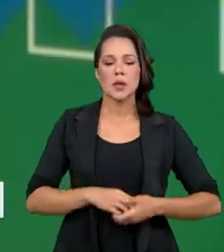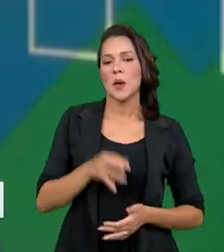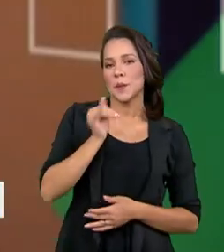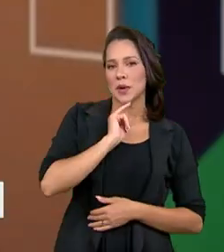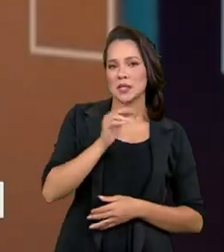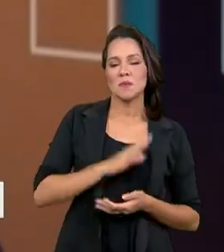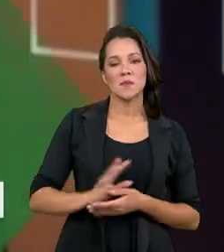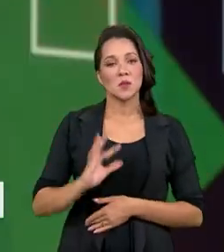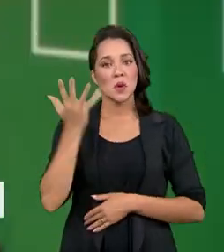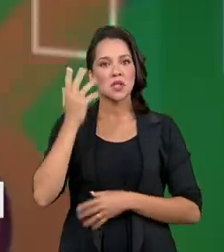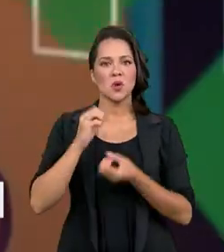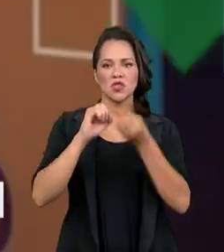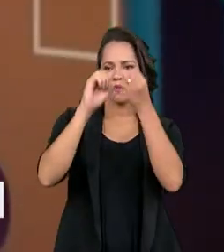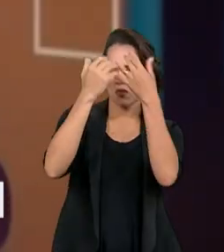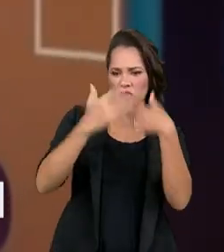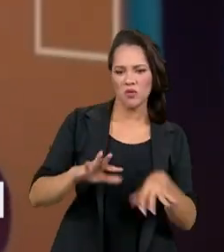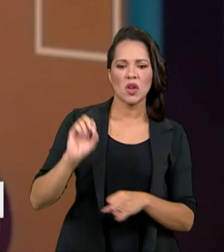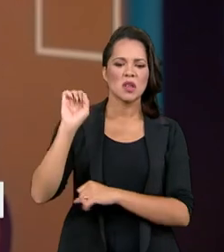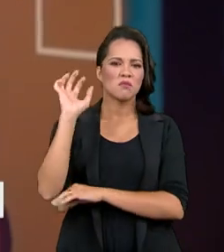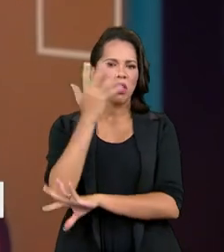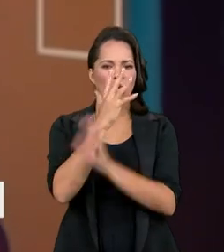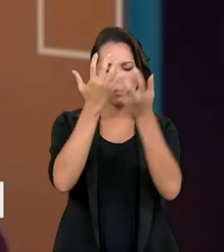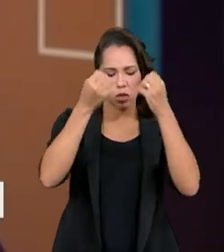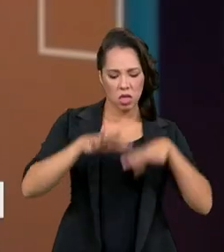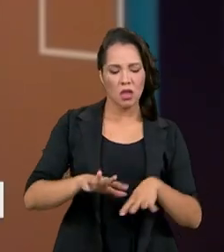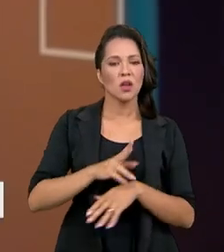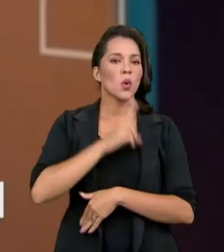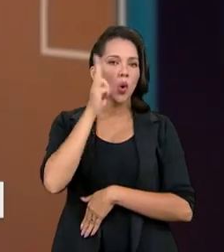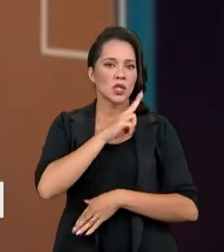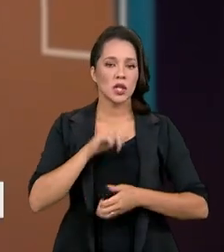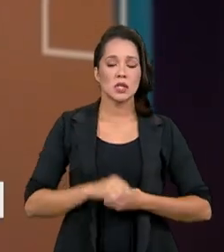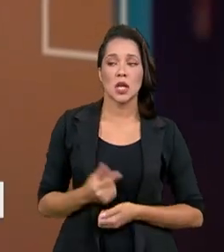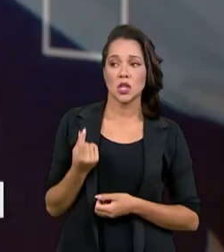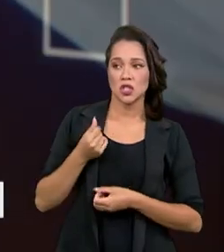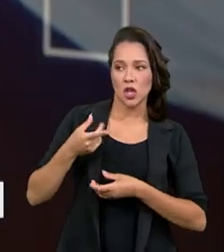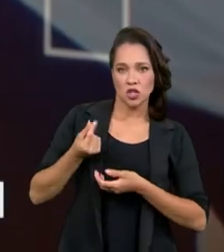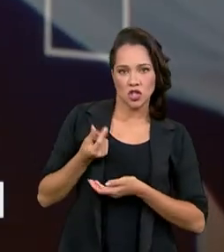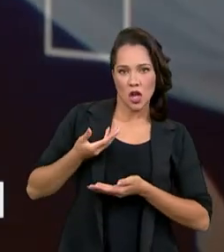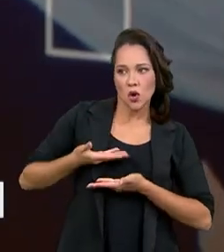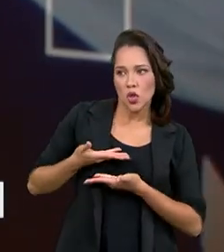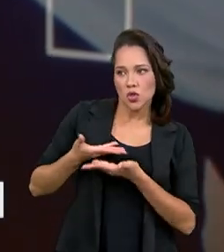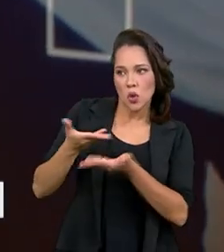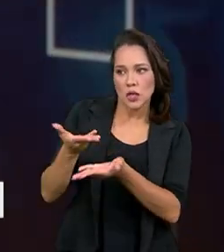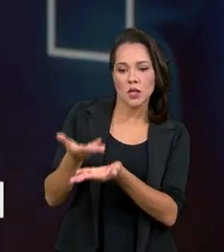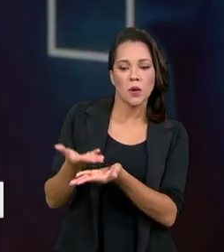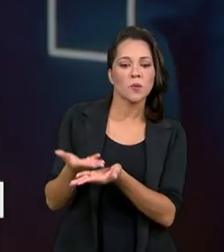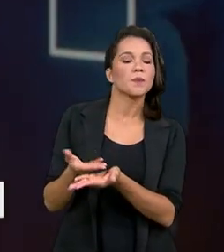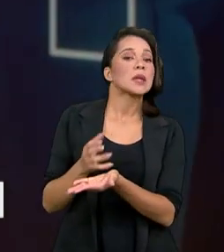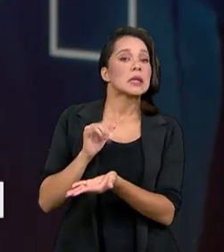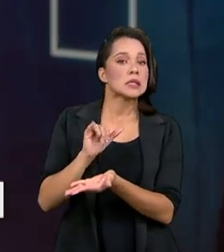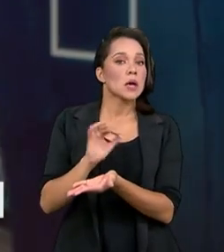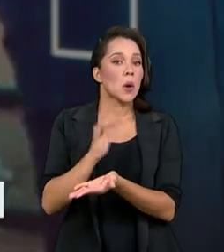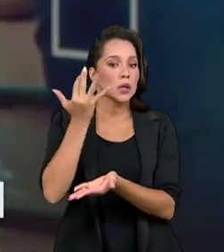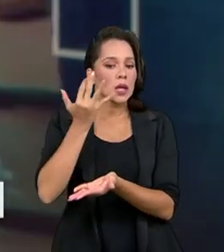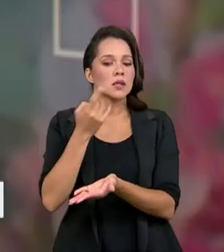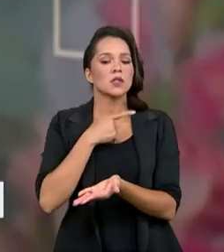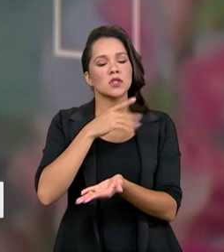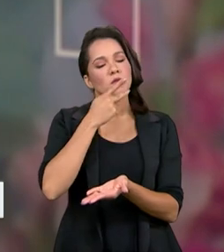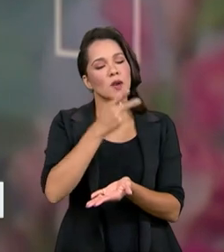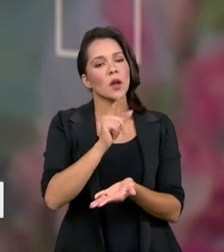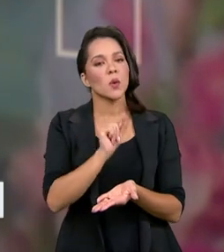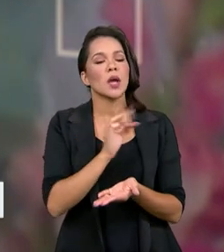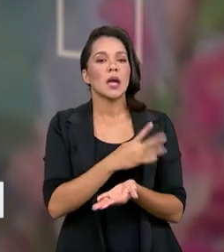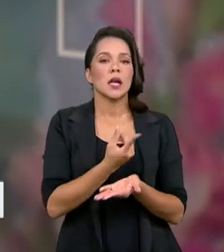como, por exemplo, em situações de catástrofes e emergências. A gente recebe doações e, quando acontece, a gente destaca